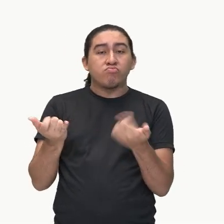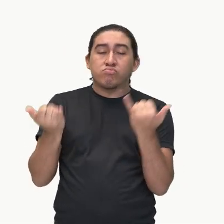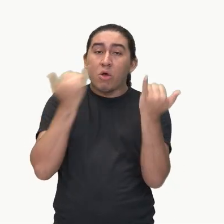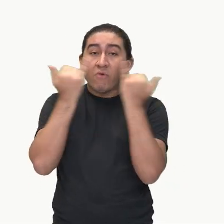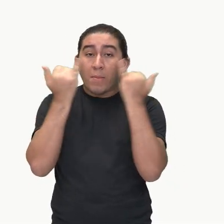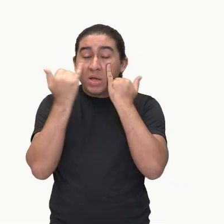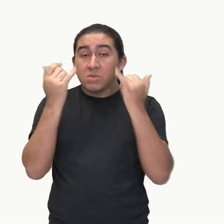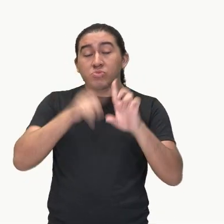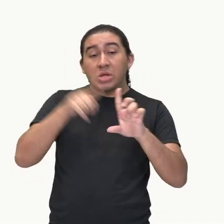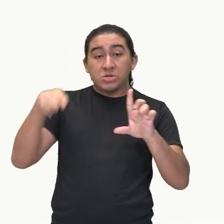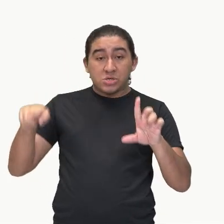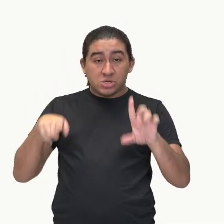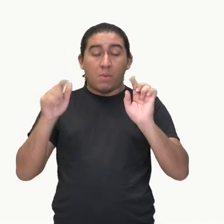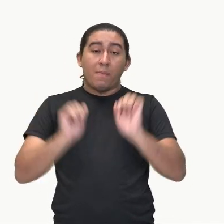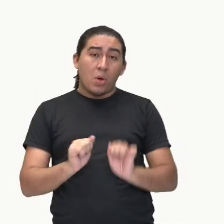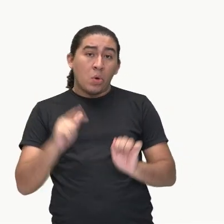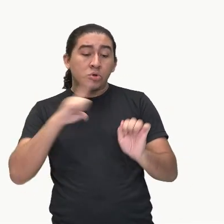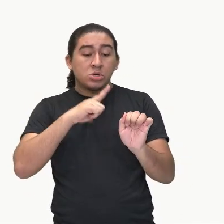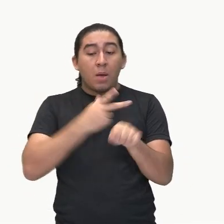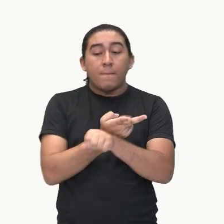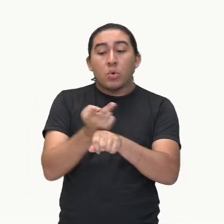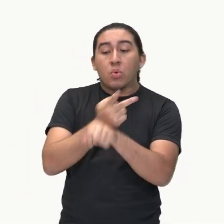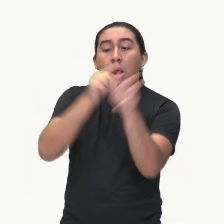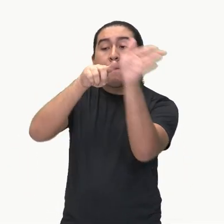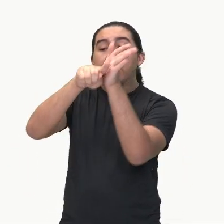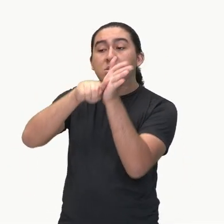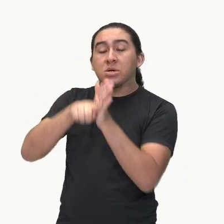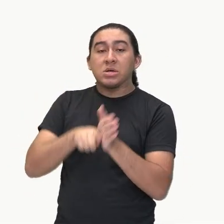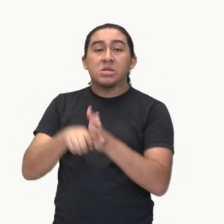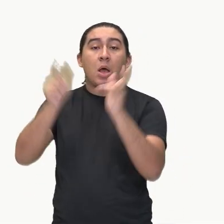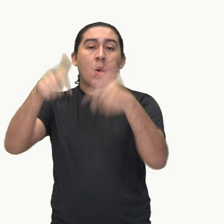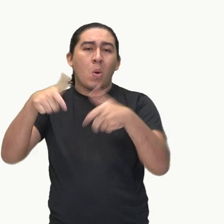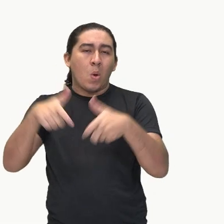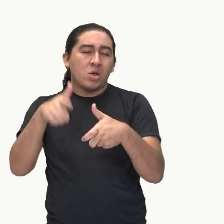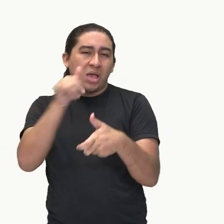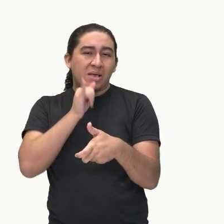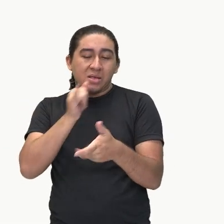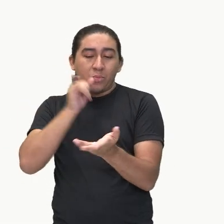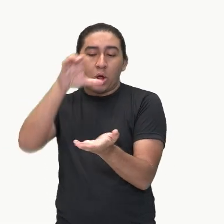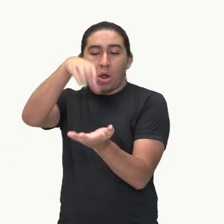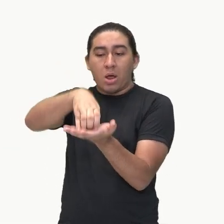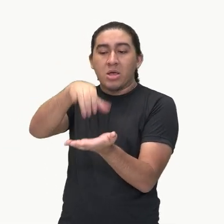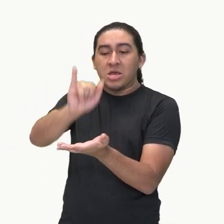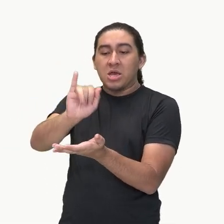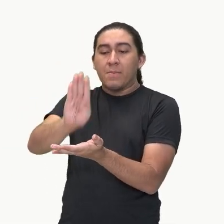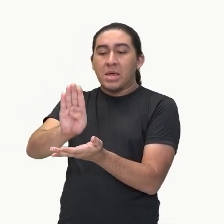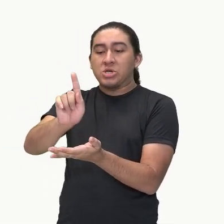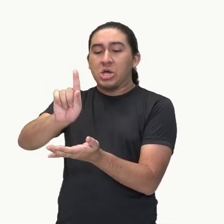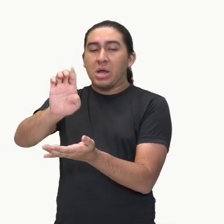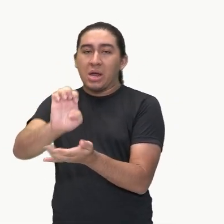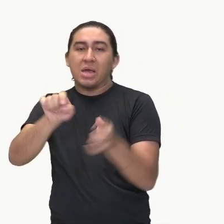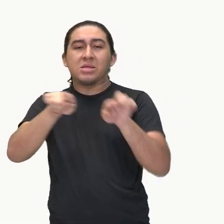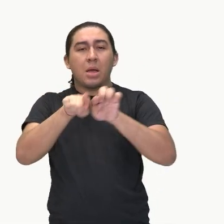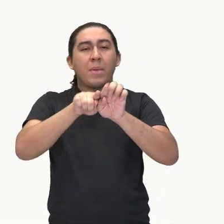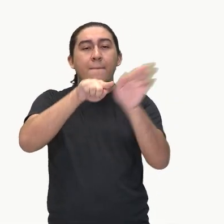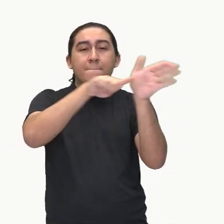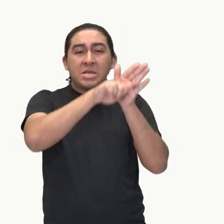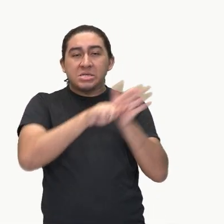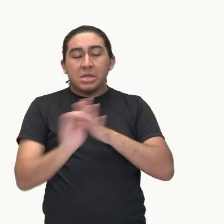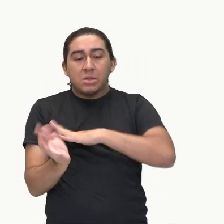estatísticos que você pode buscar em fontes oficiais, como o IBGE, como pesquisas internacionais também,